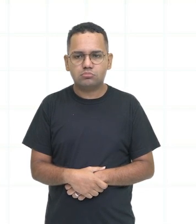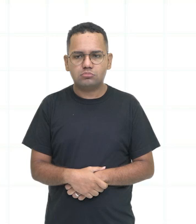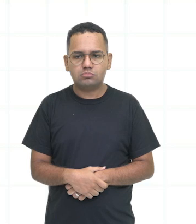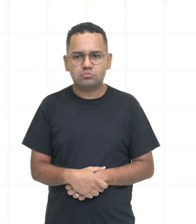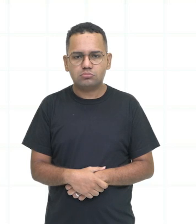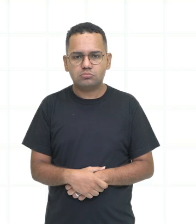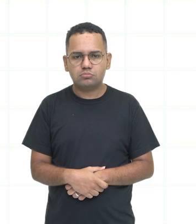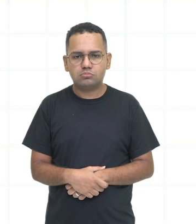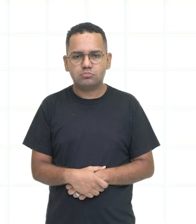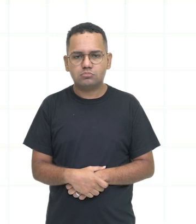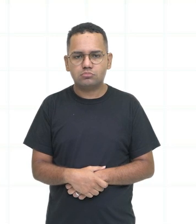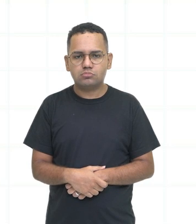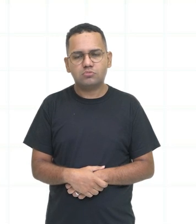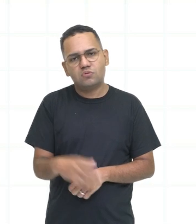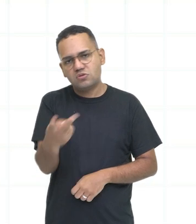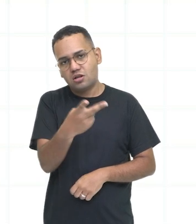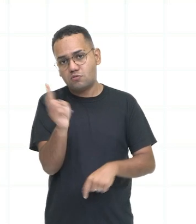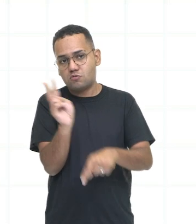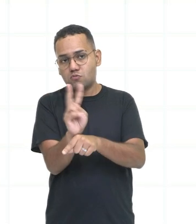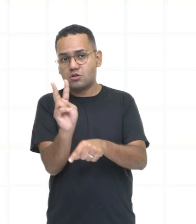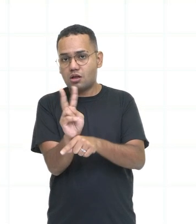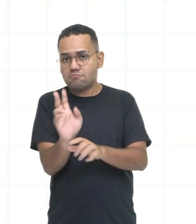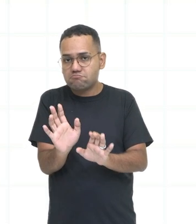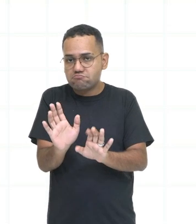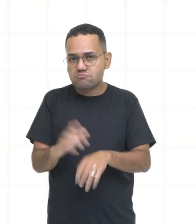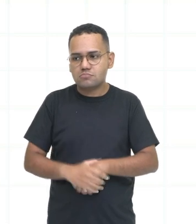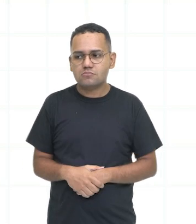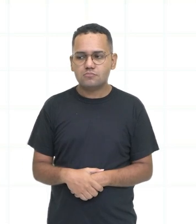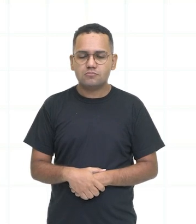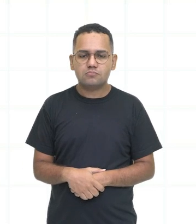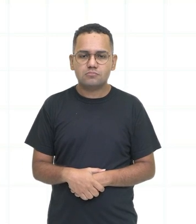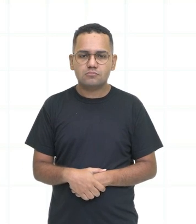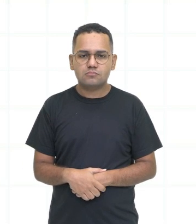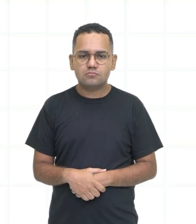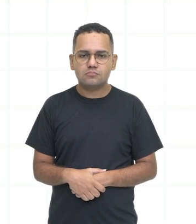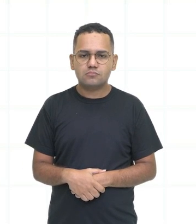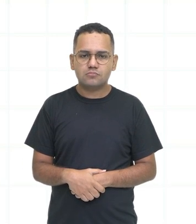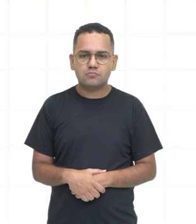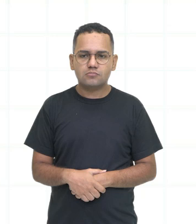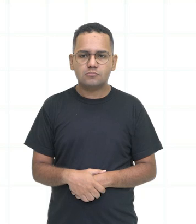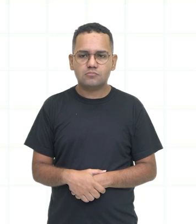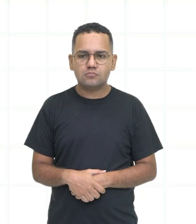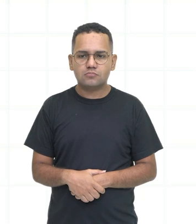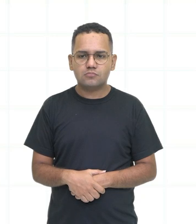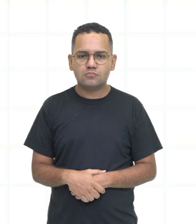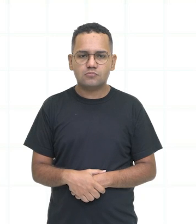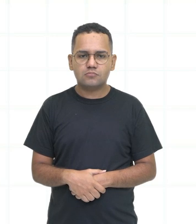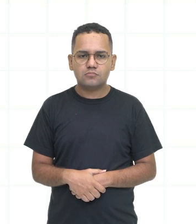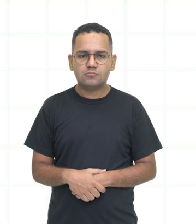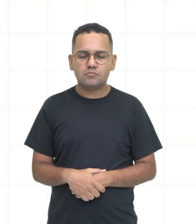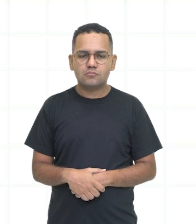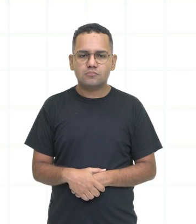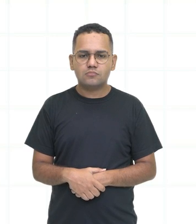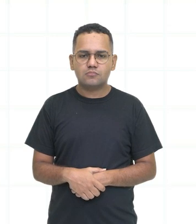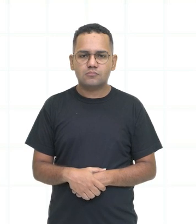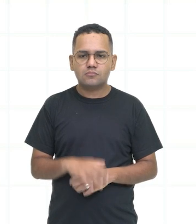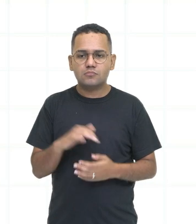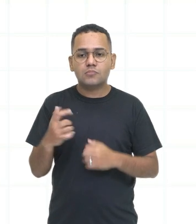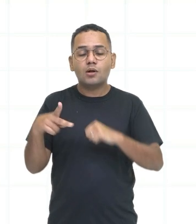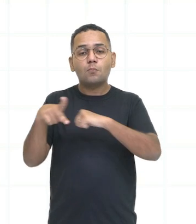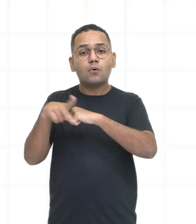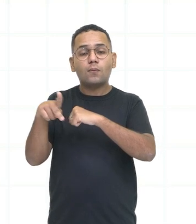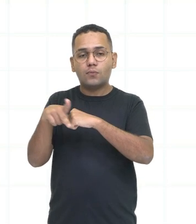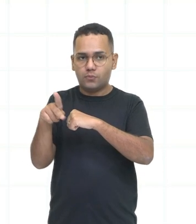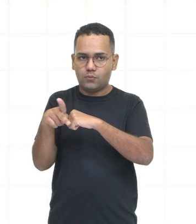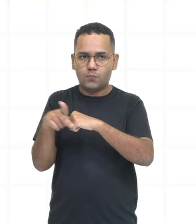cuidem-se, né? Cuide um do outro. Enfim, cuidem-se. Olha só, aqui eu tenho, então, um pronome reflexivo, tá? Só